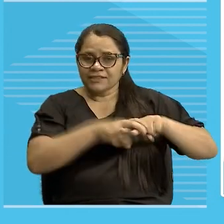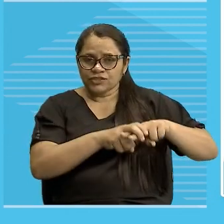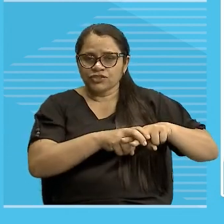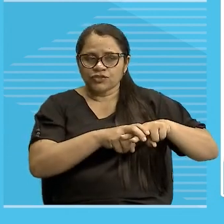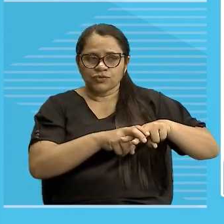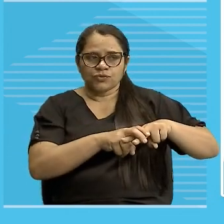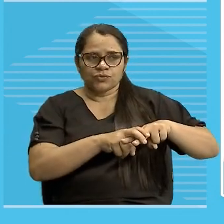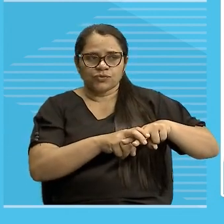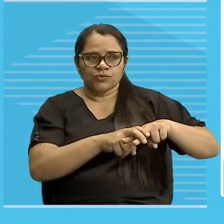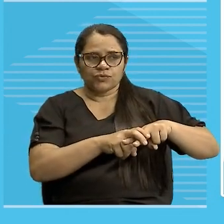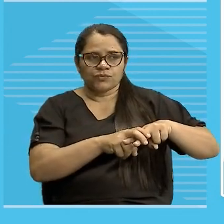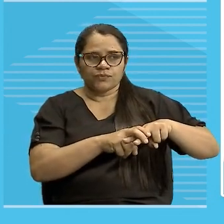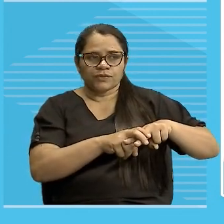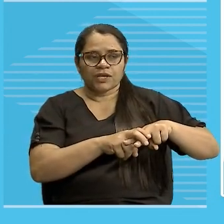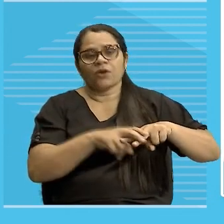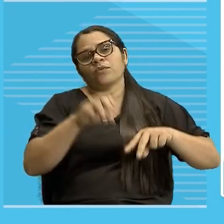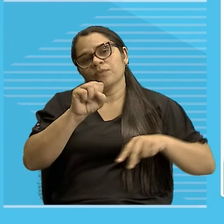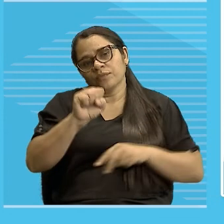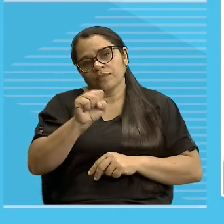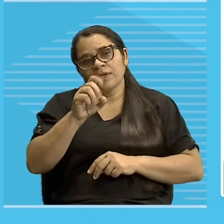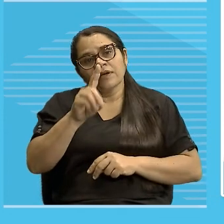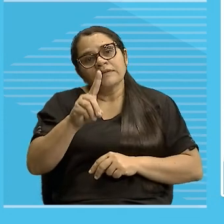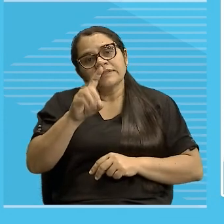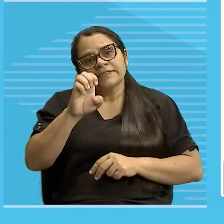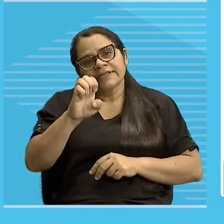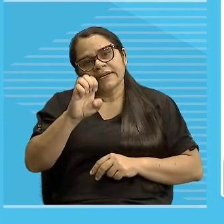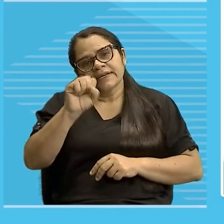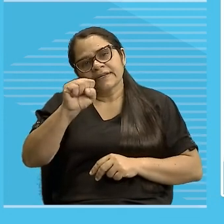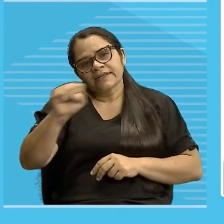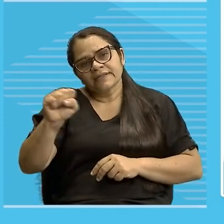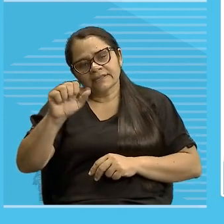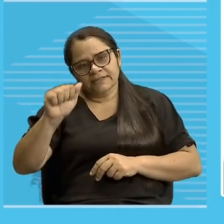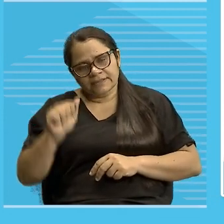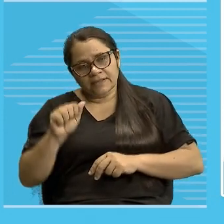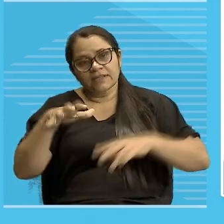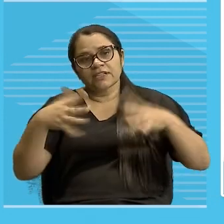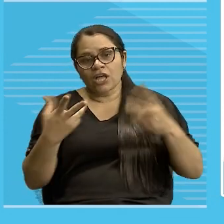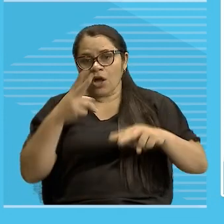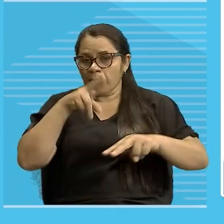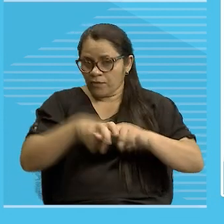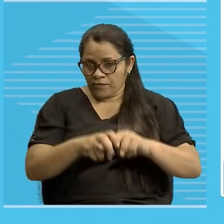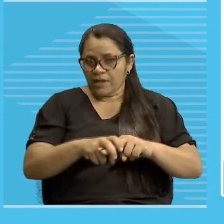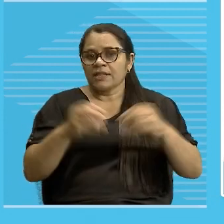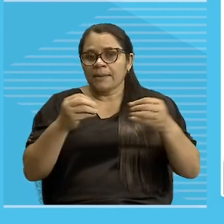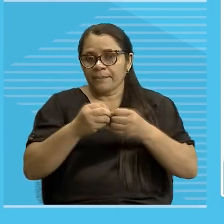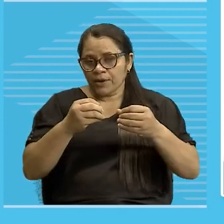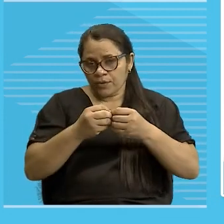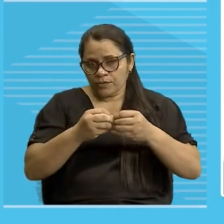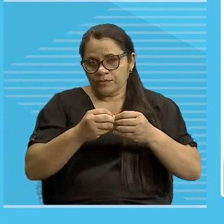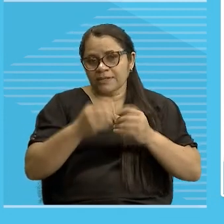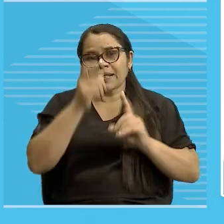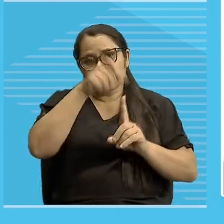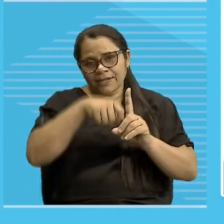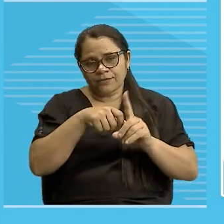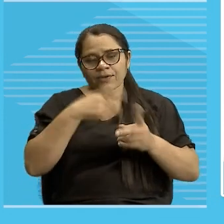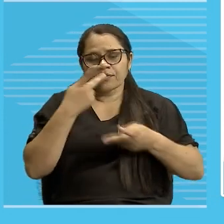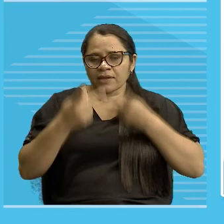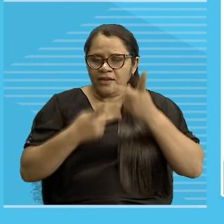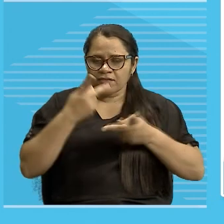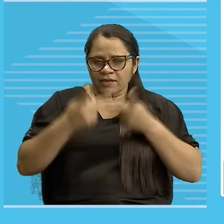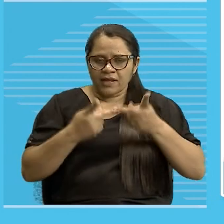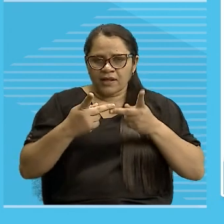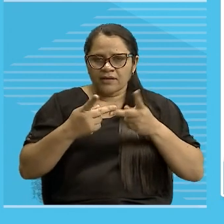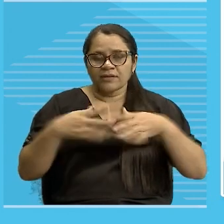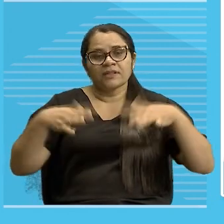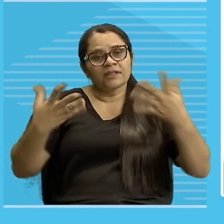esquecer até de marcar o dessa aqui, a almofada está mais próxima dela, que é a pessoa com quem ele está falando, então, aqui você tem uma